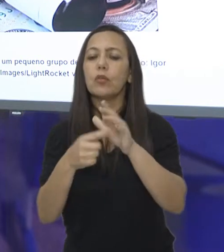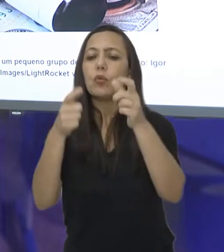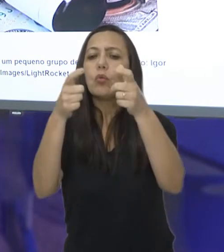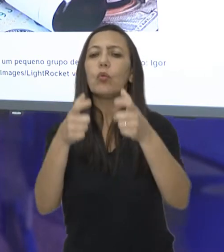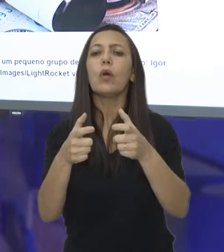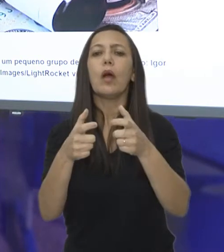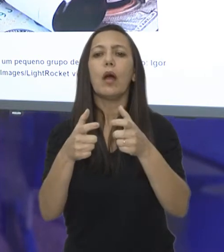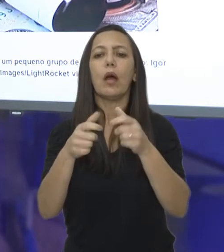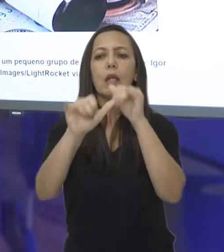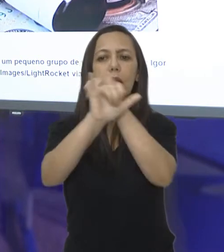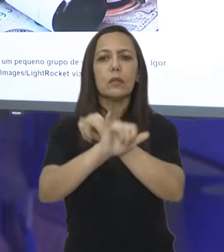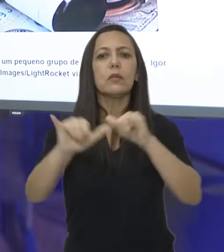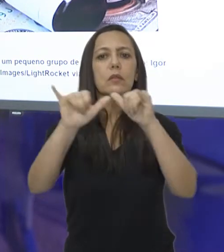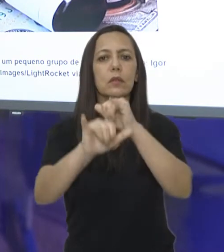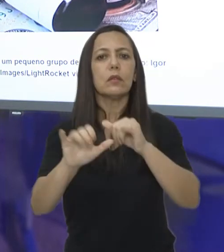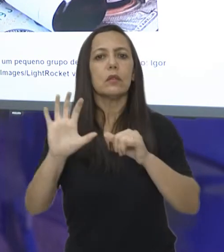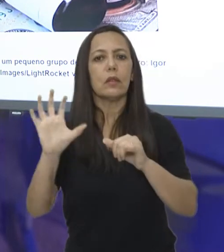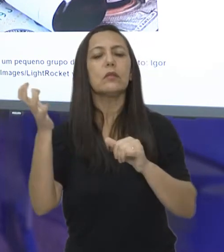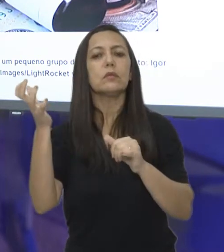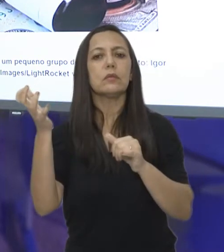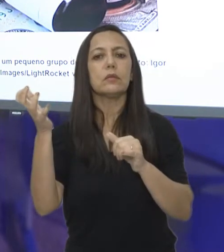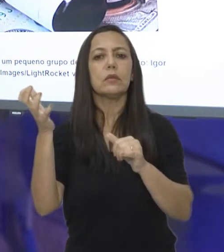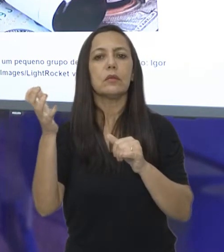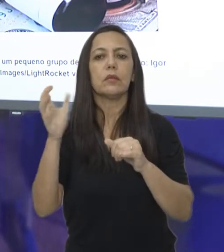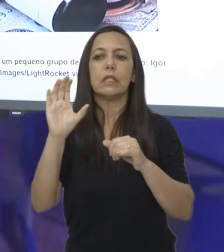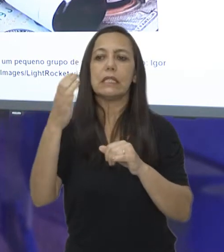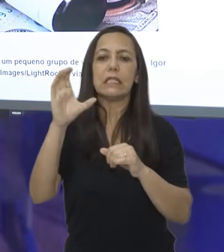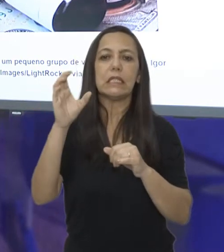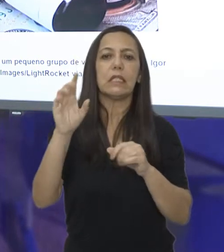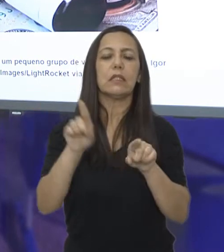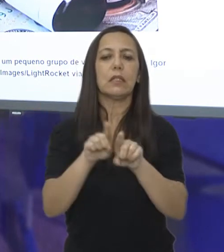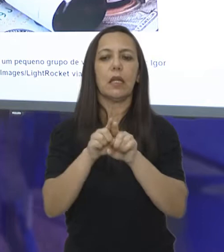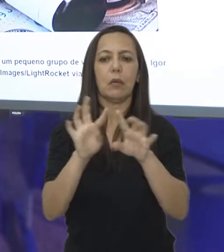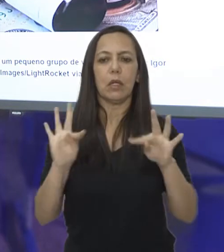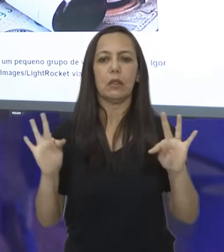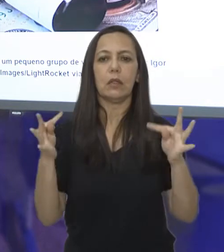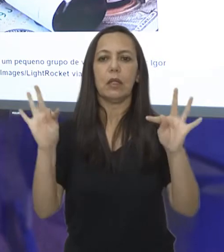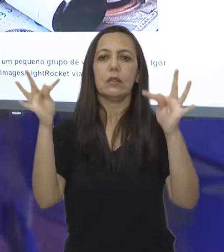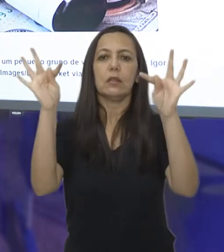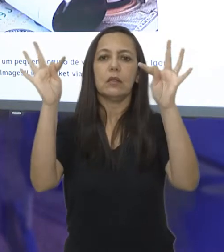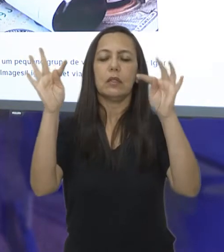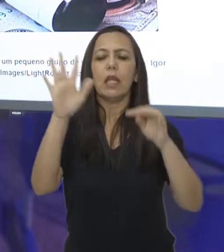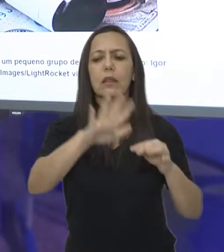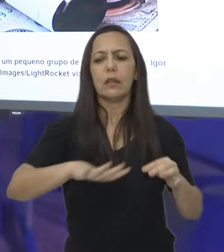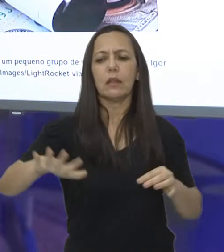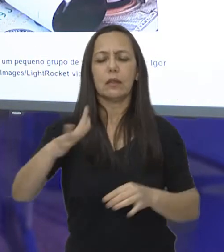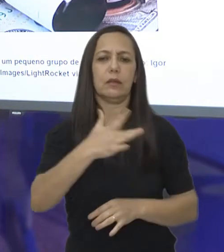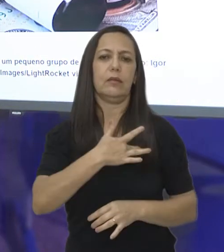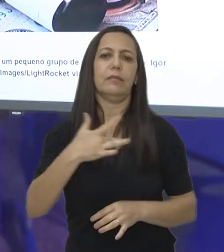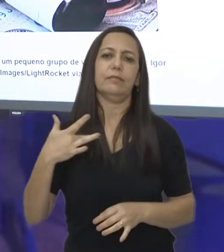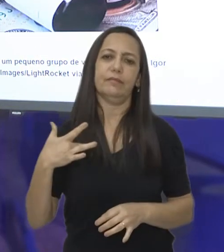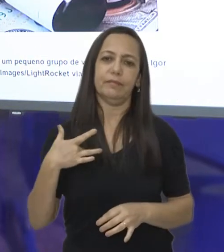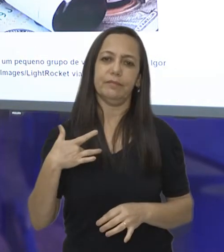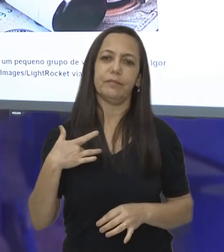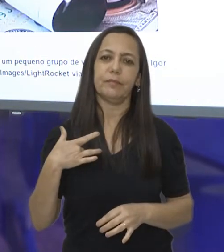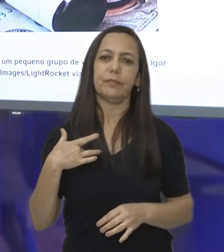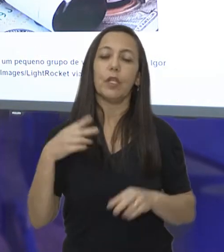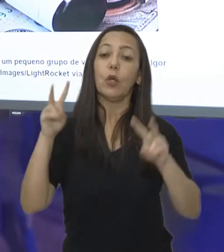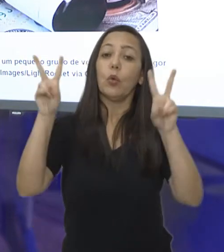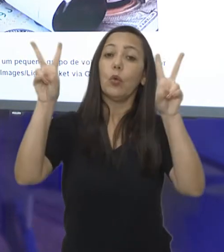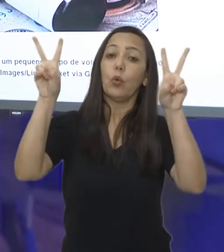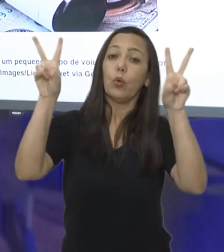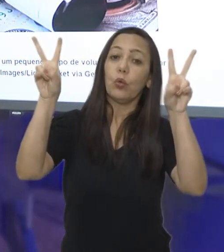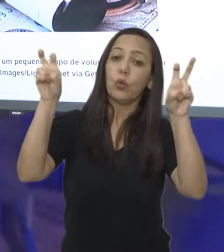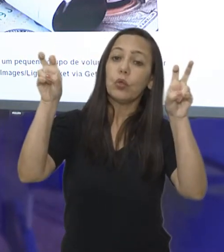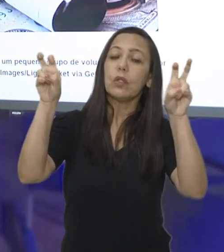inserida. Ciência e tecnologia, que nos retratam a área de saúde. O título,